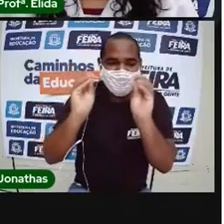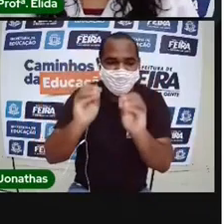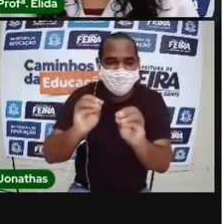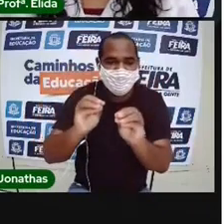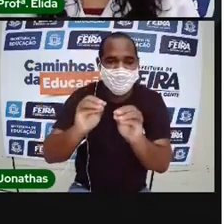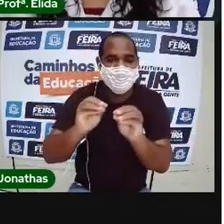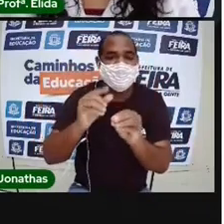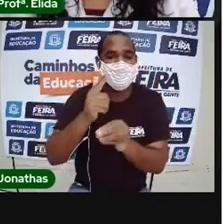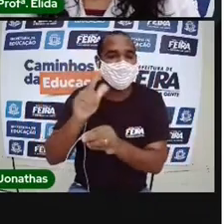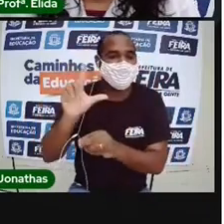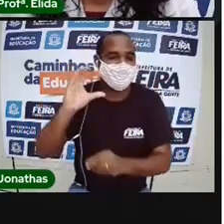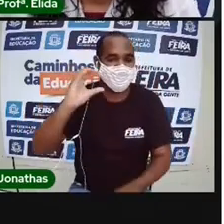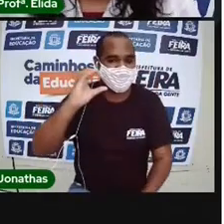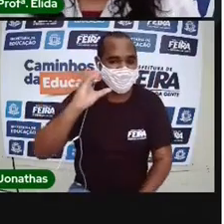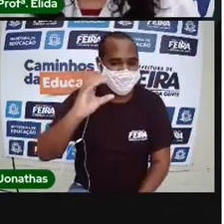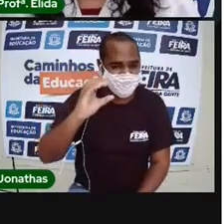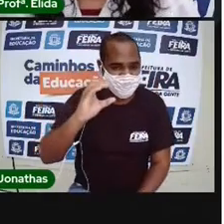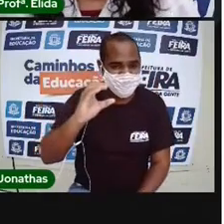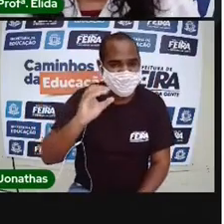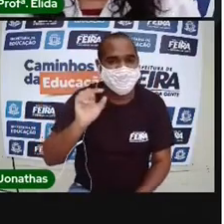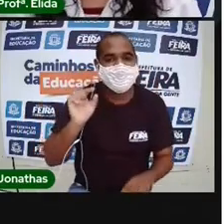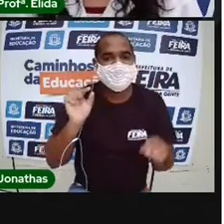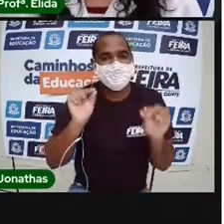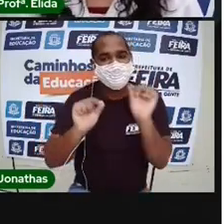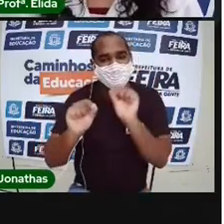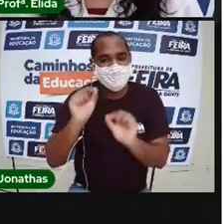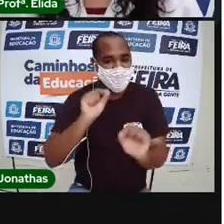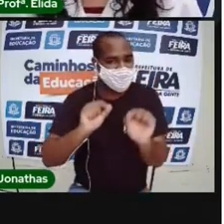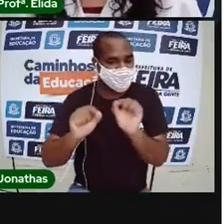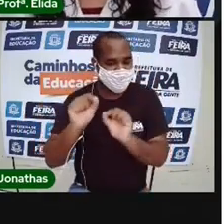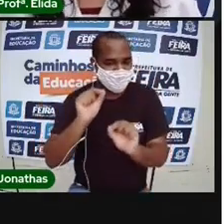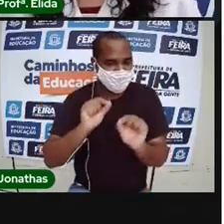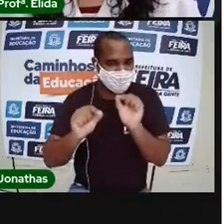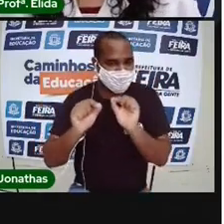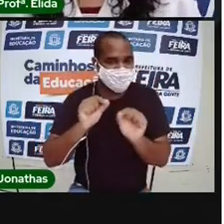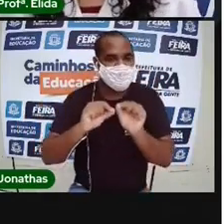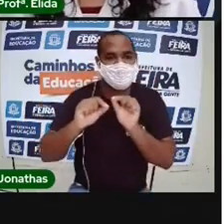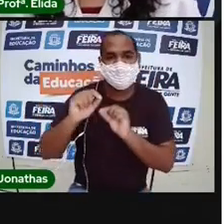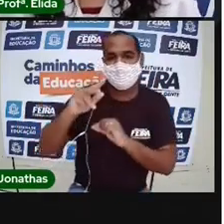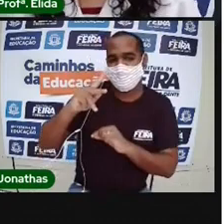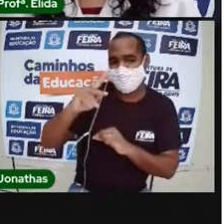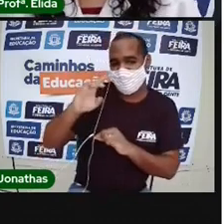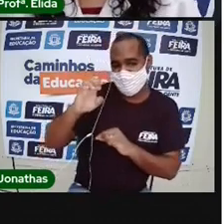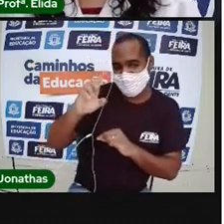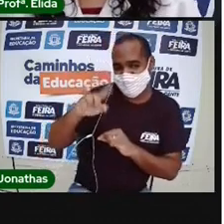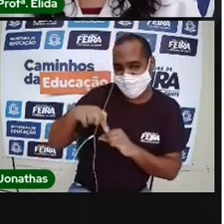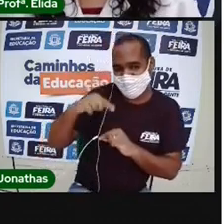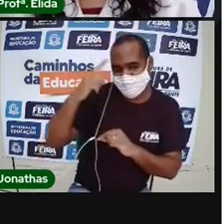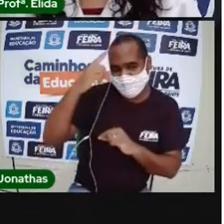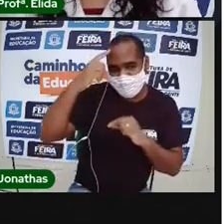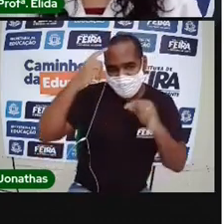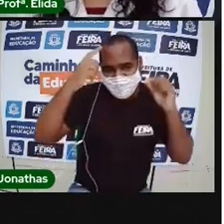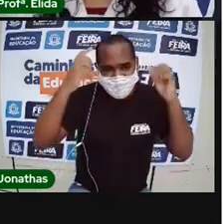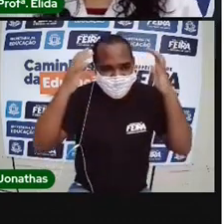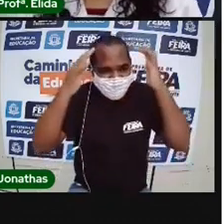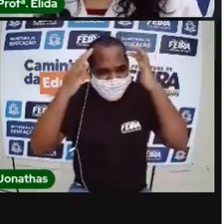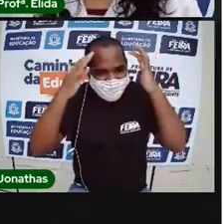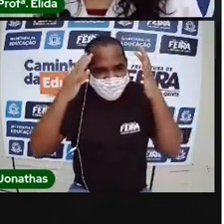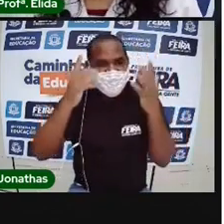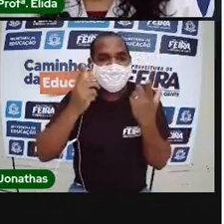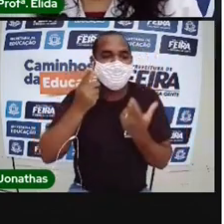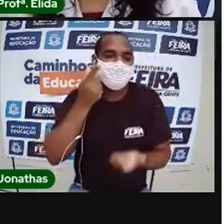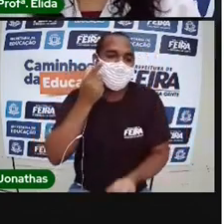Letra C. O que é, o que é? Que anda com os pés na cabeça? O